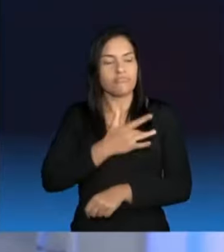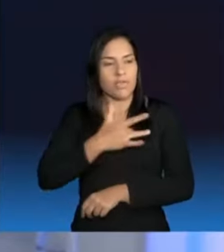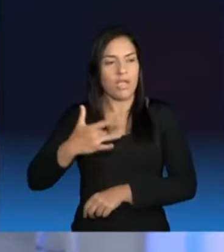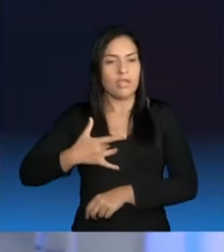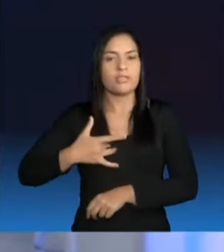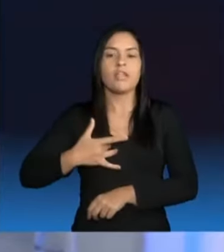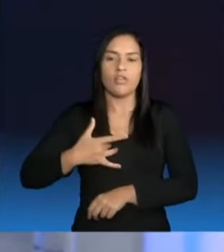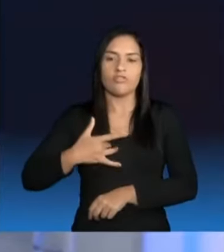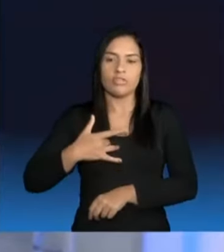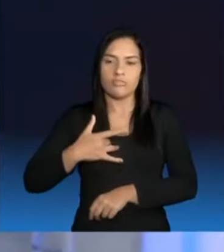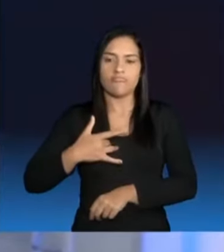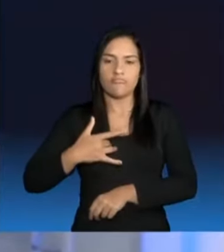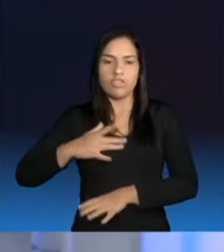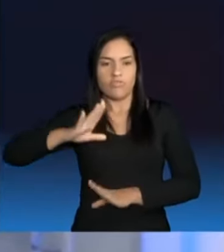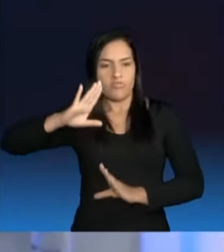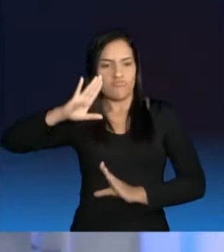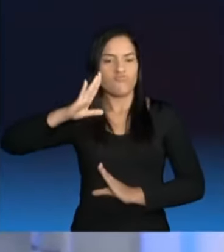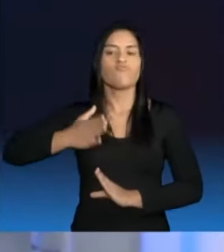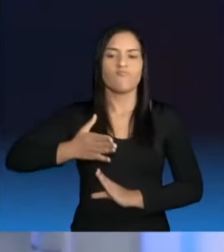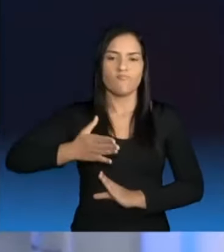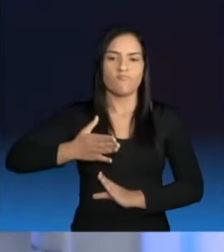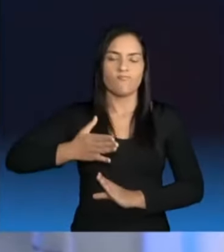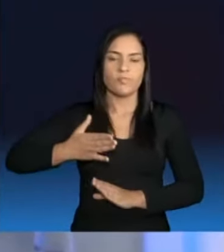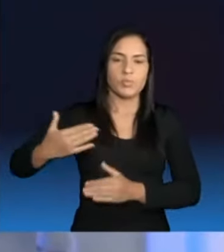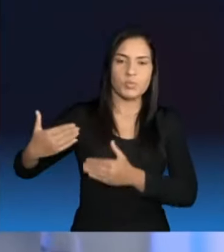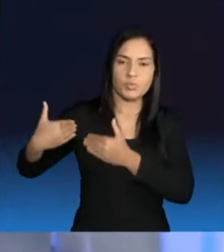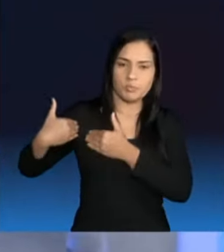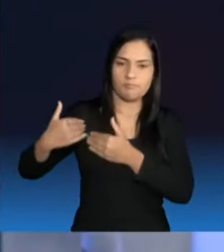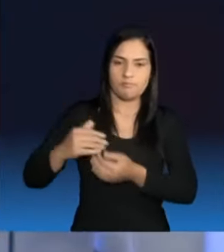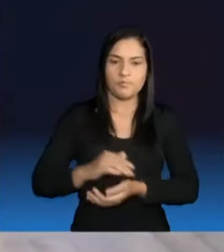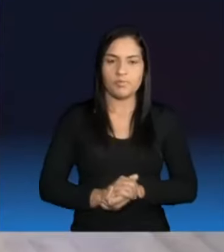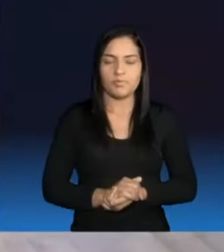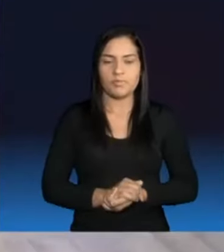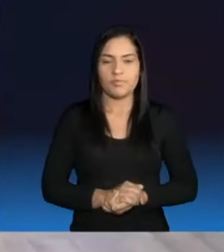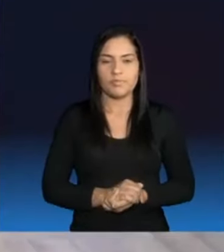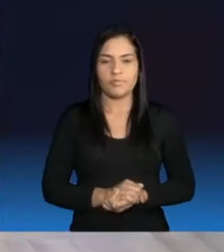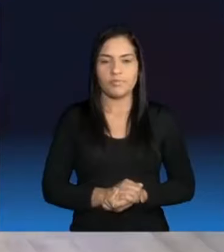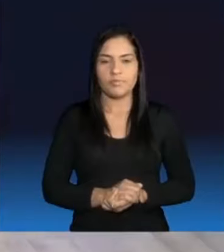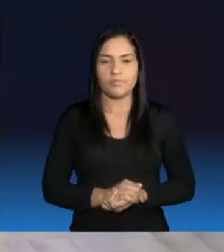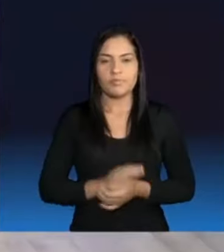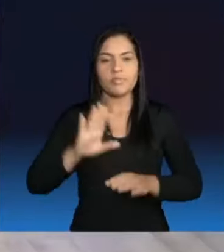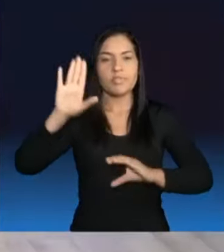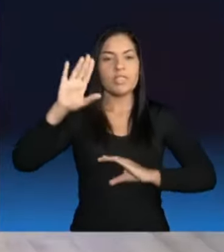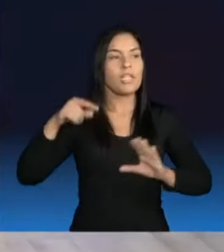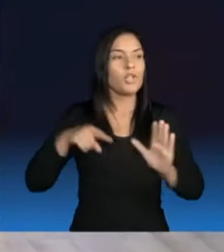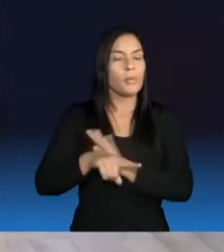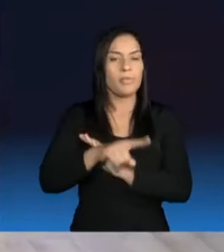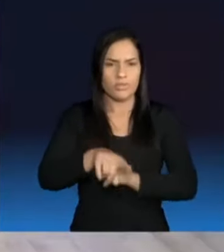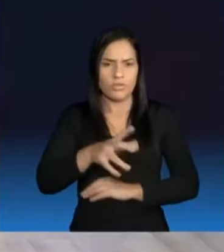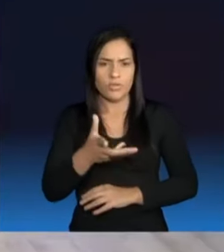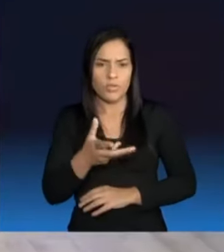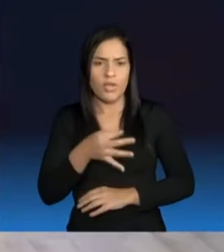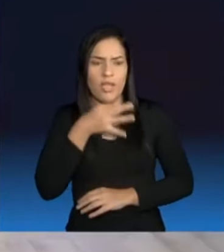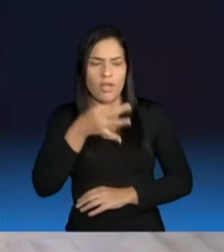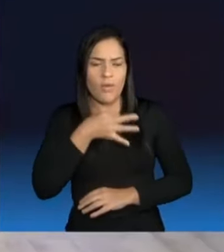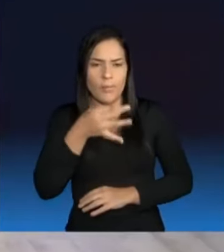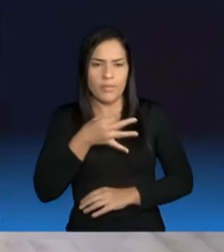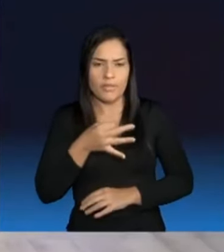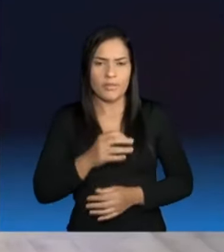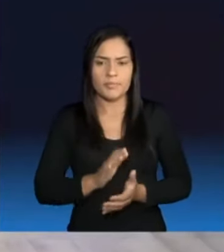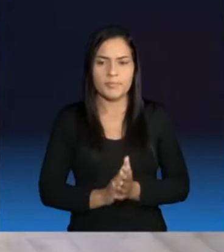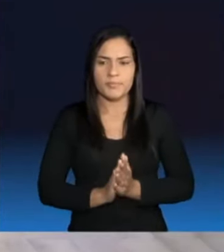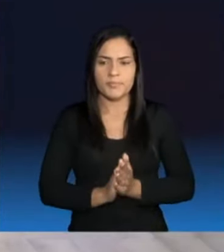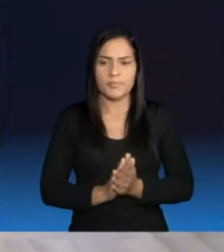sério, porque o SUS é que é o maior e mais importante plano de saúde. Candidato, eu pergunto ao senhor, o senhor ainda quer comentar ou já quer passar, por favor?